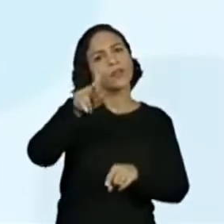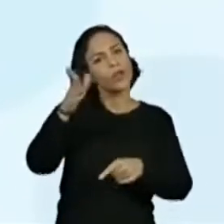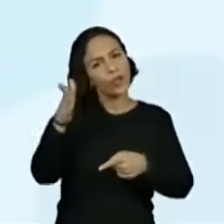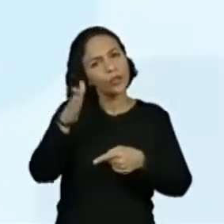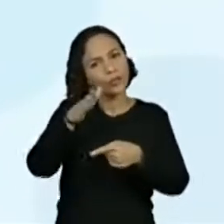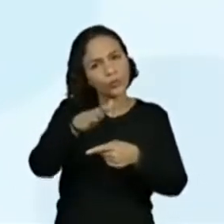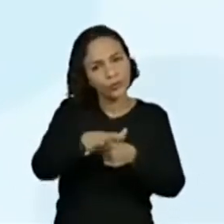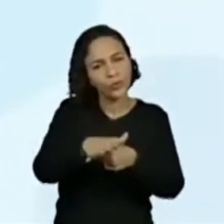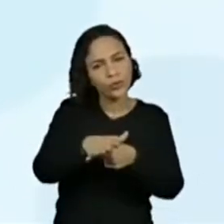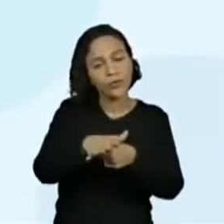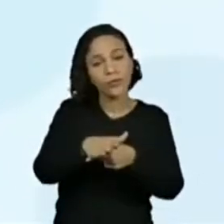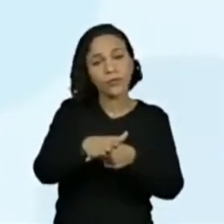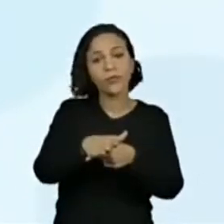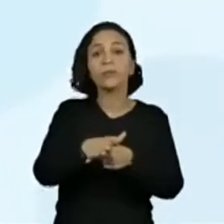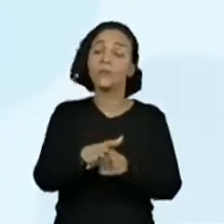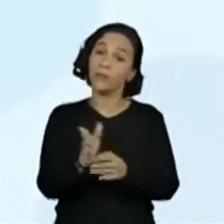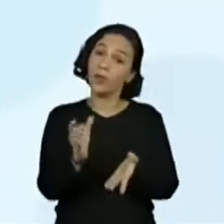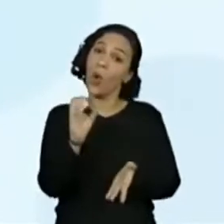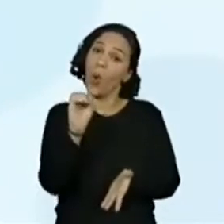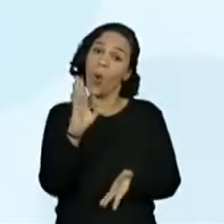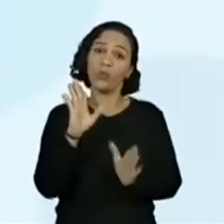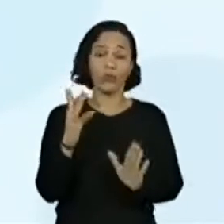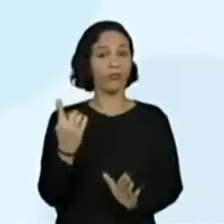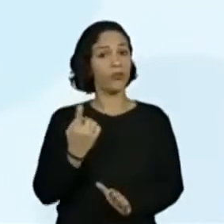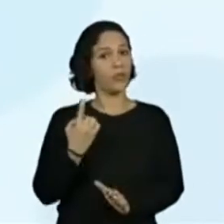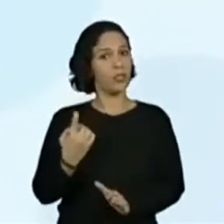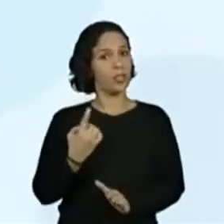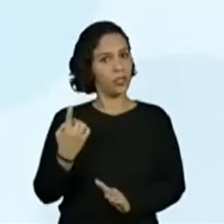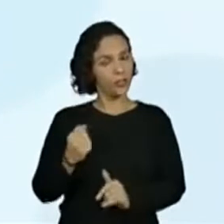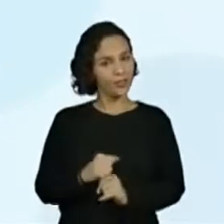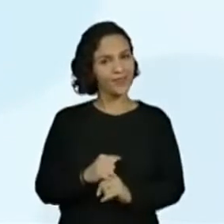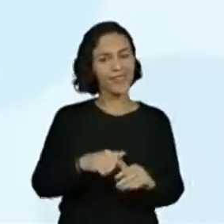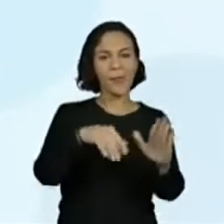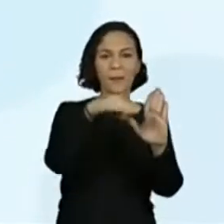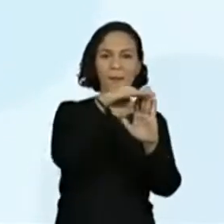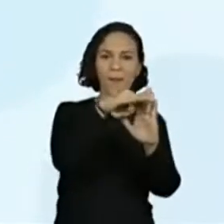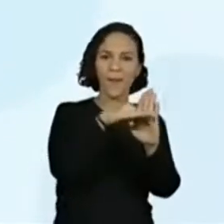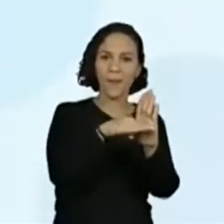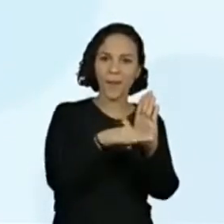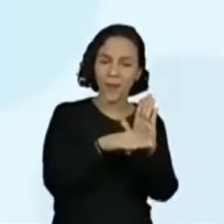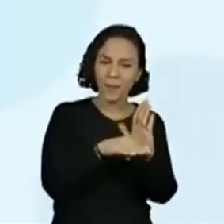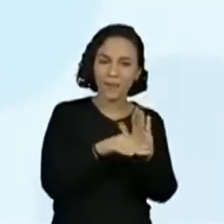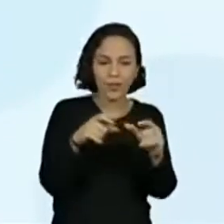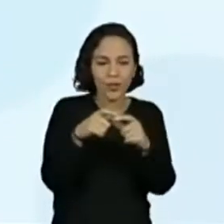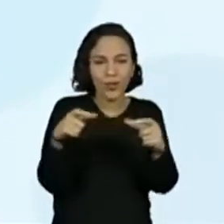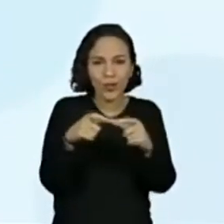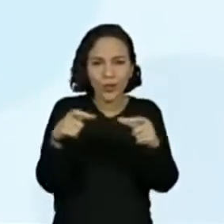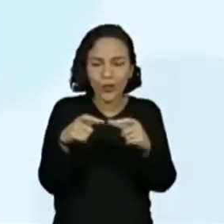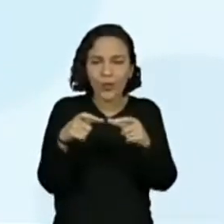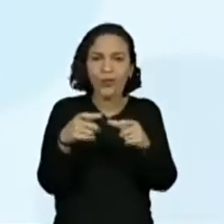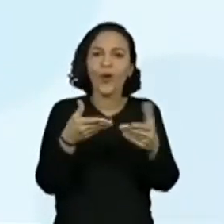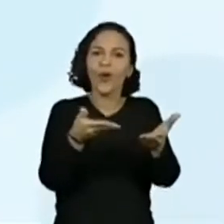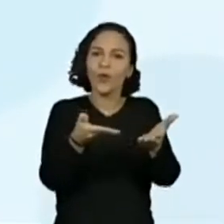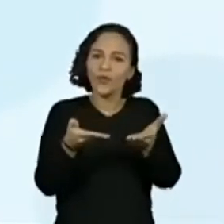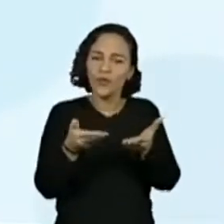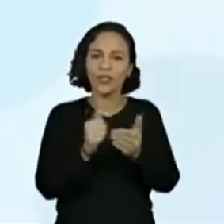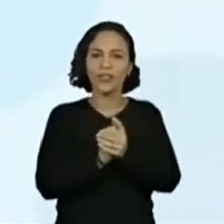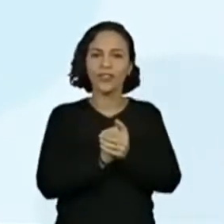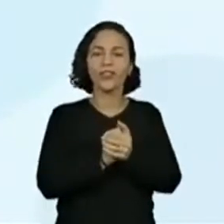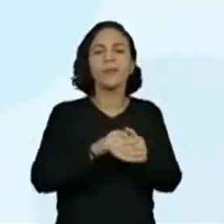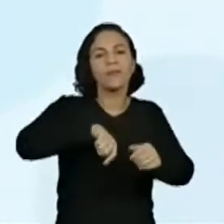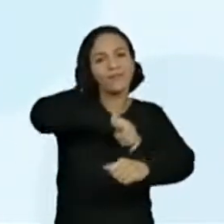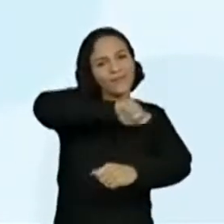ou já com certa autonomia, listas, bilhetes, convites, receitas,